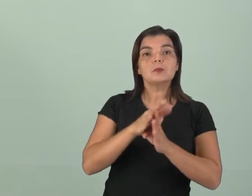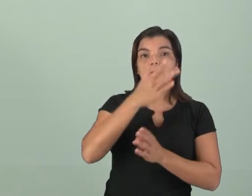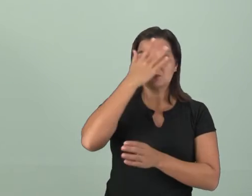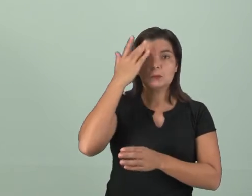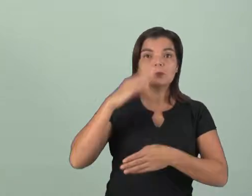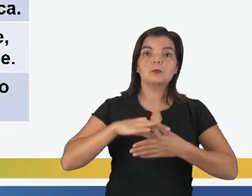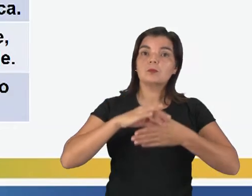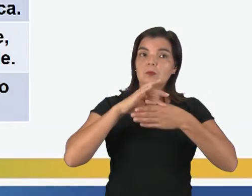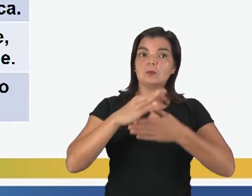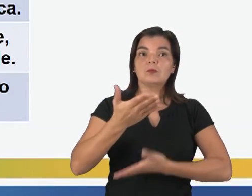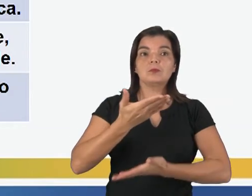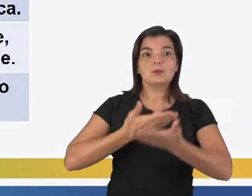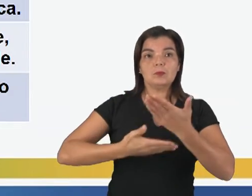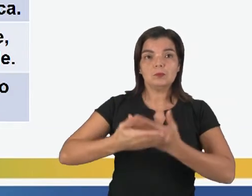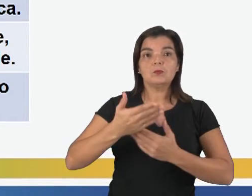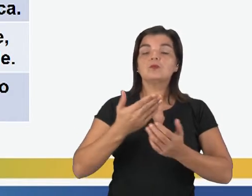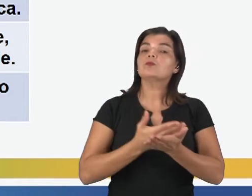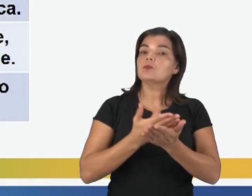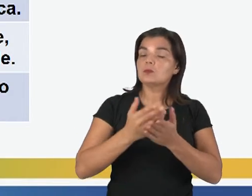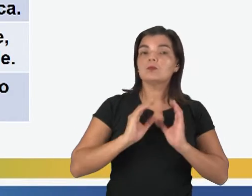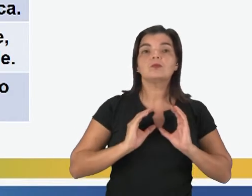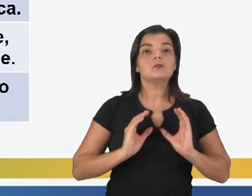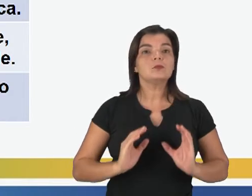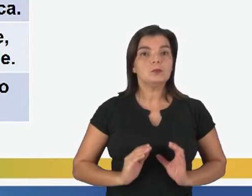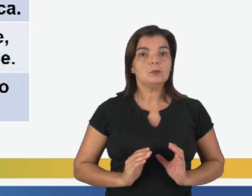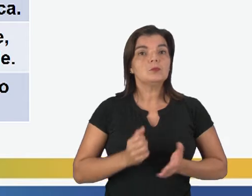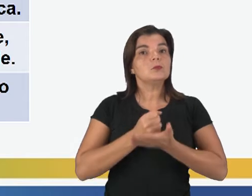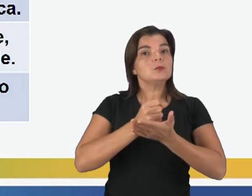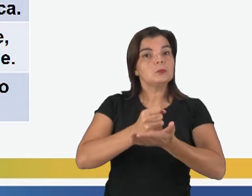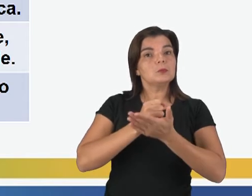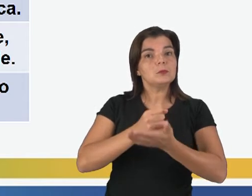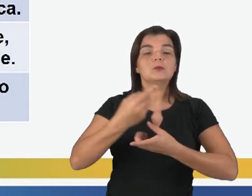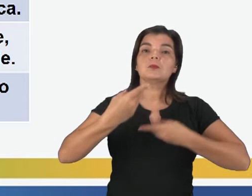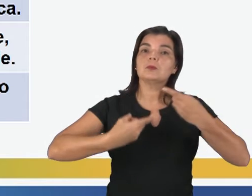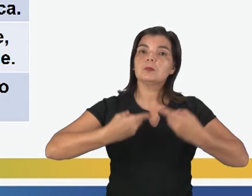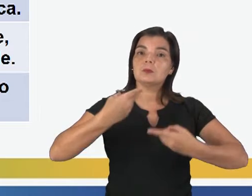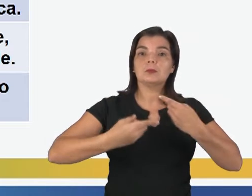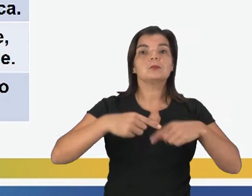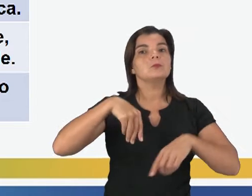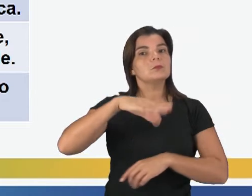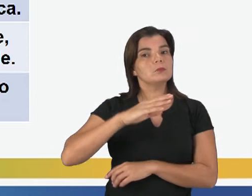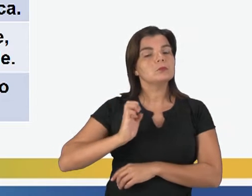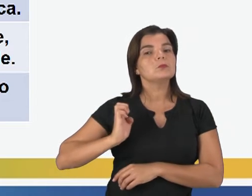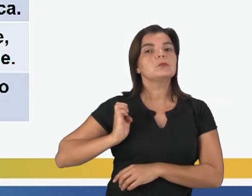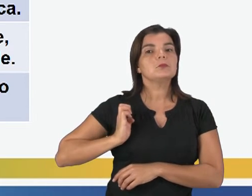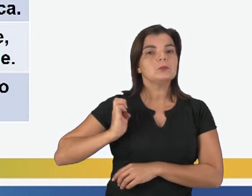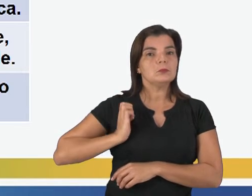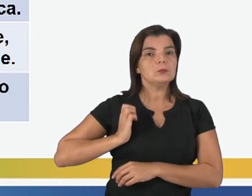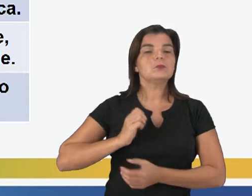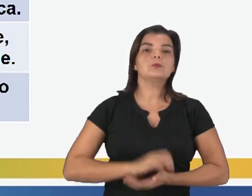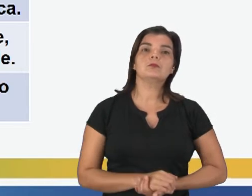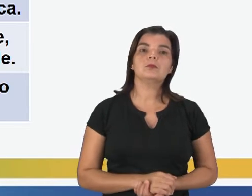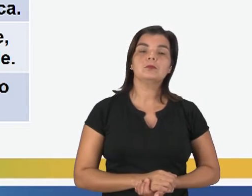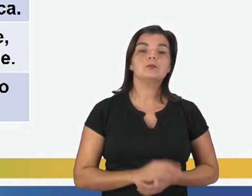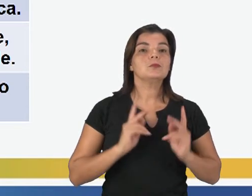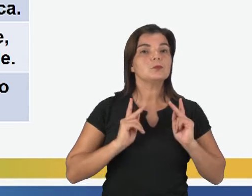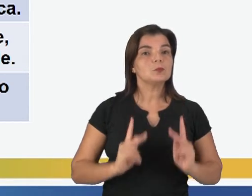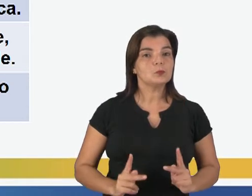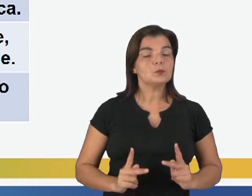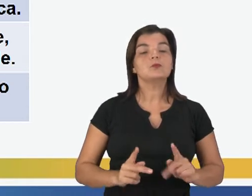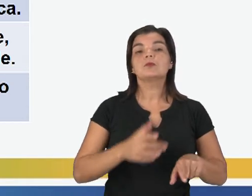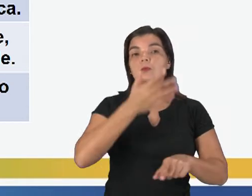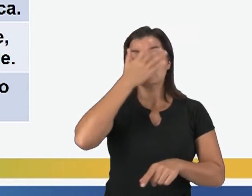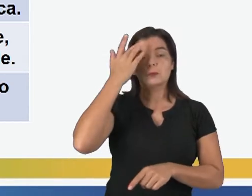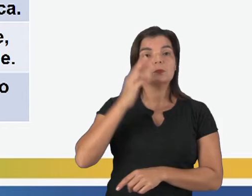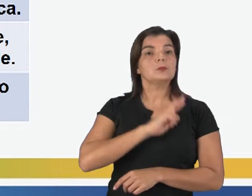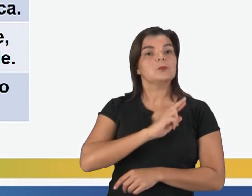seguidores e sua liderança em relação aos elevados princípios de cidadania com o apoio de uma política mais ética. O comportamento